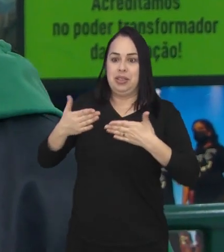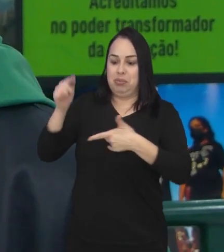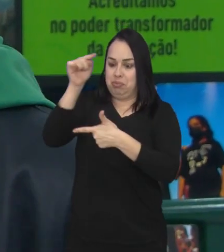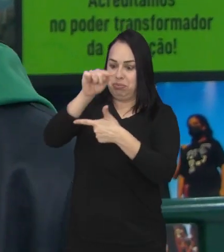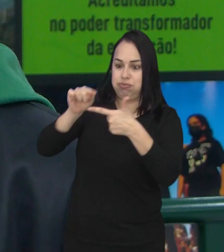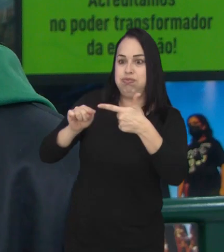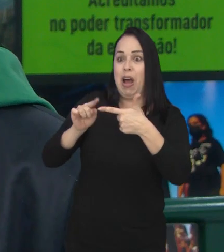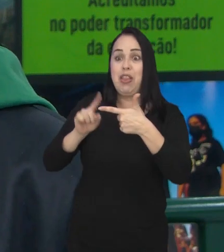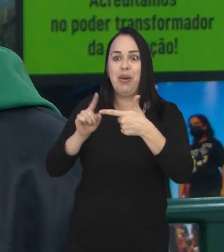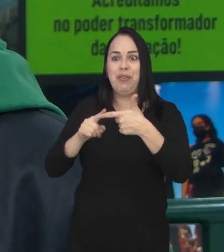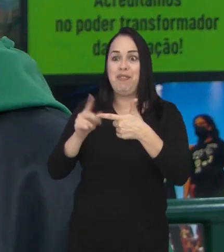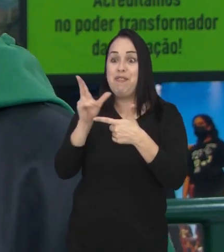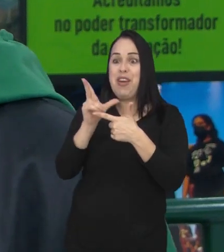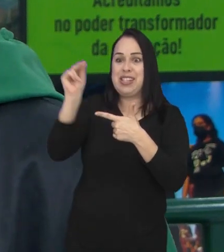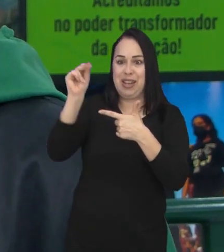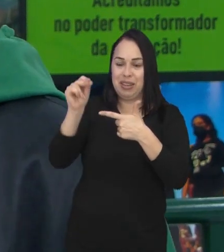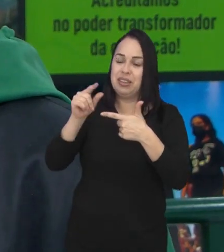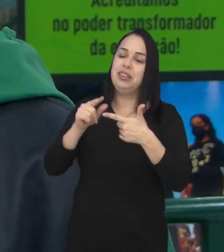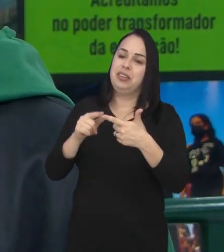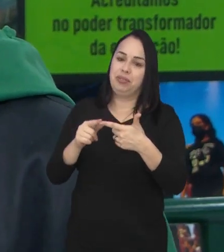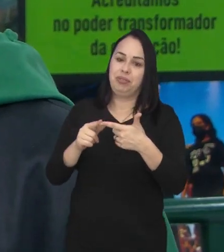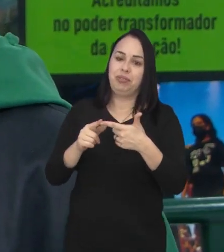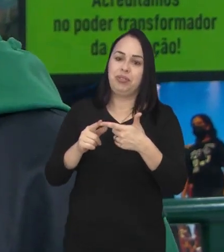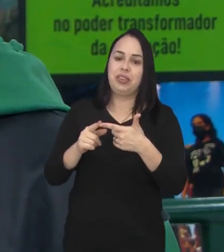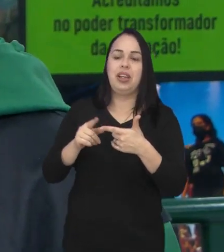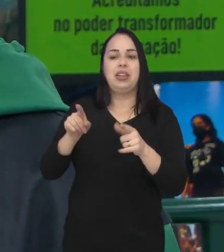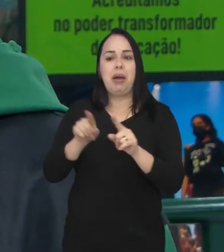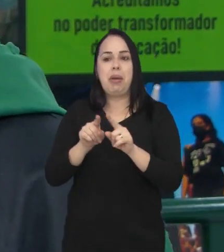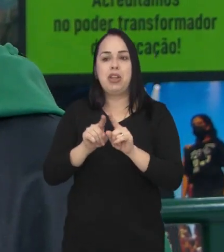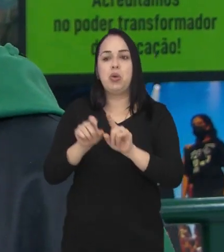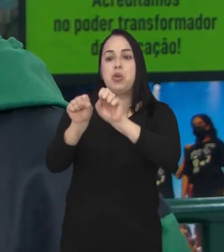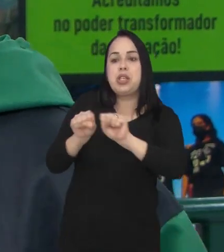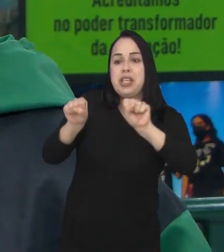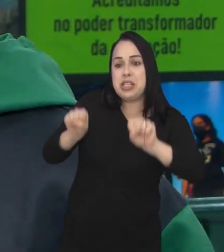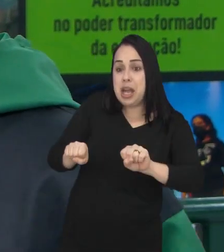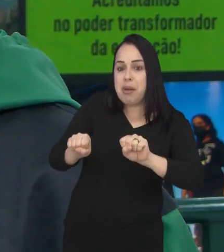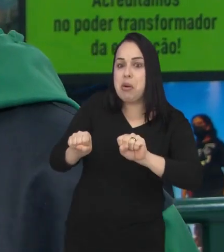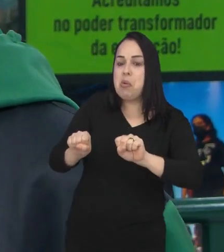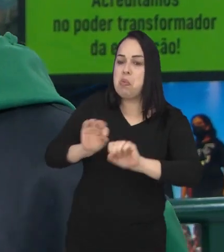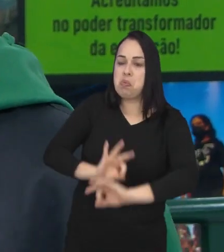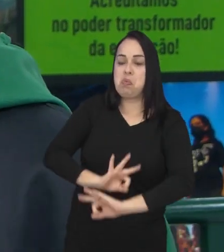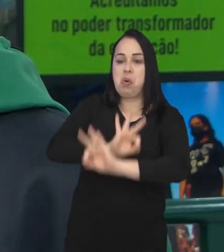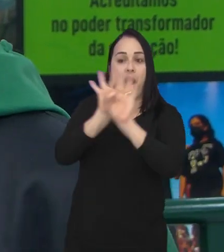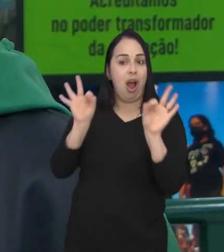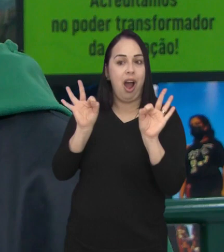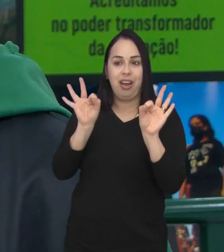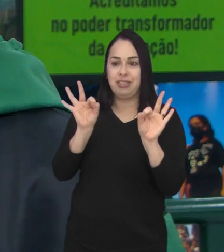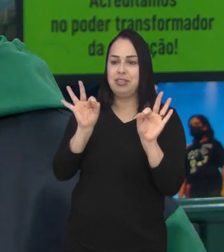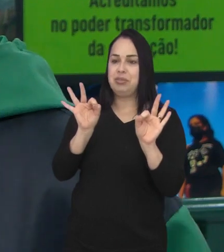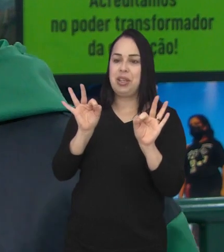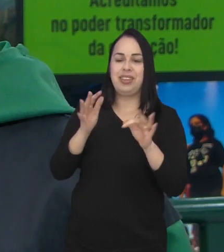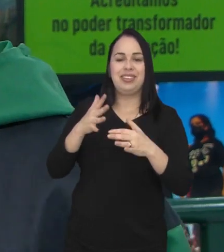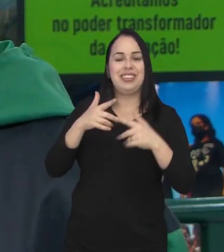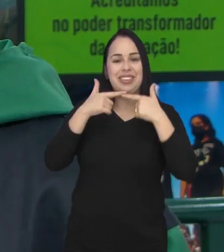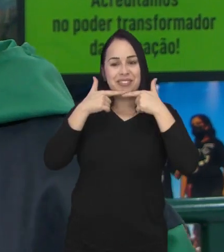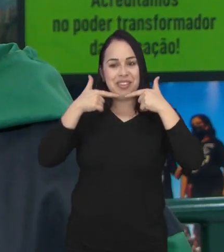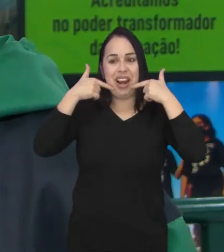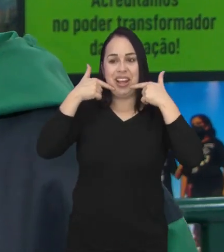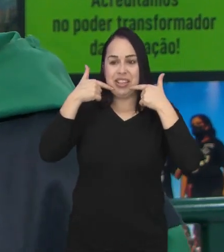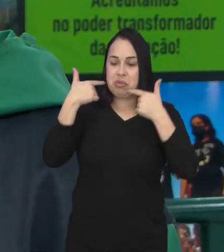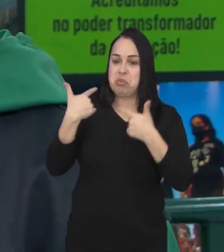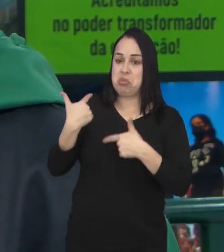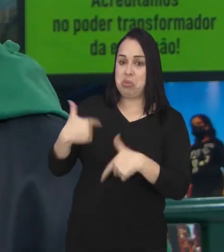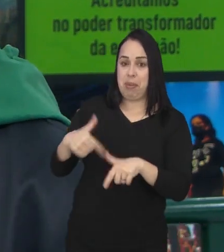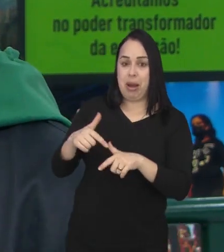surpreendente para o nosso projeto de dois dias. Para a nossa programação em si, foi algo muito